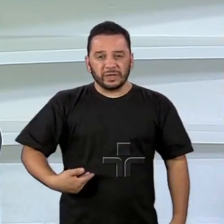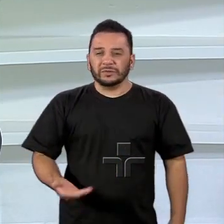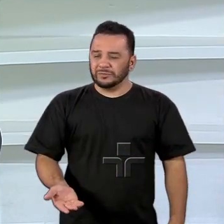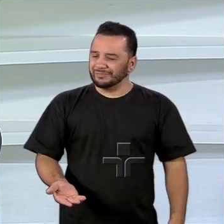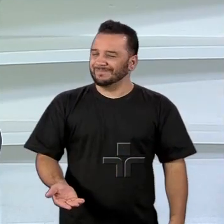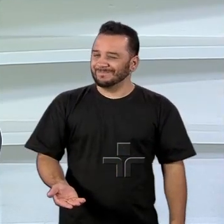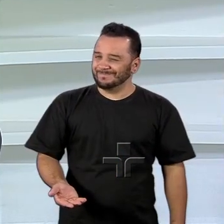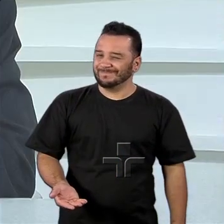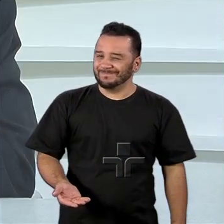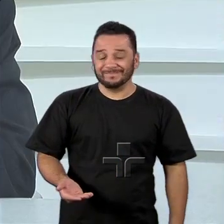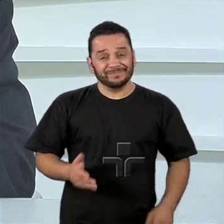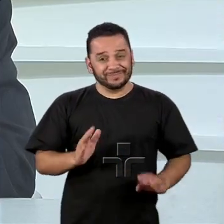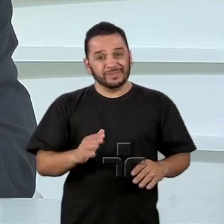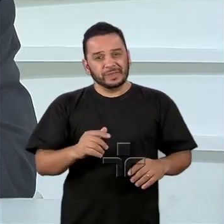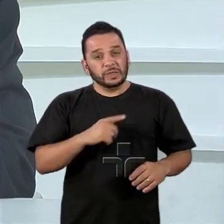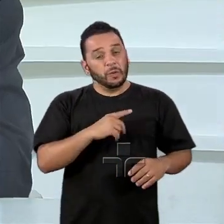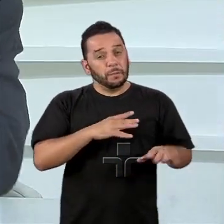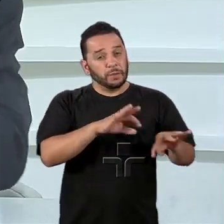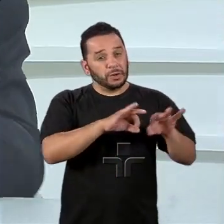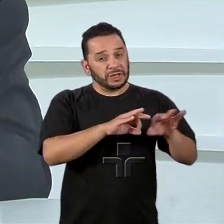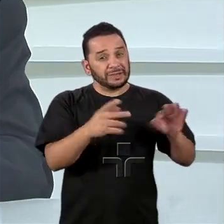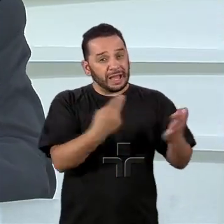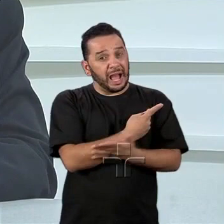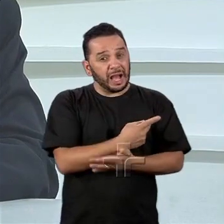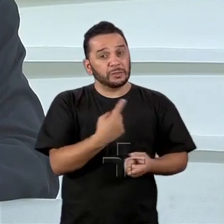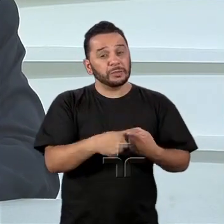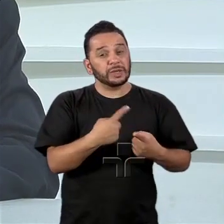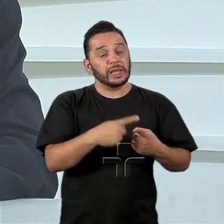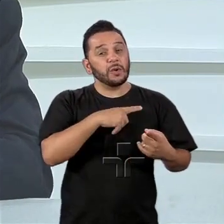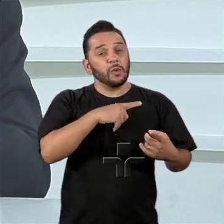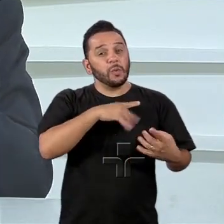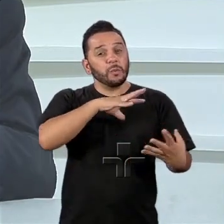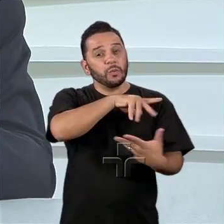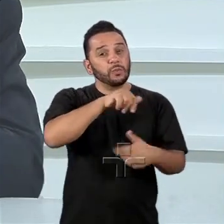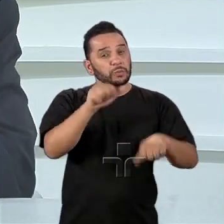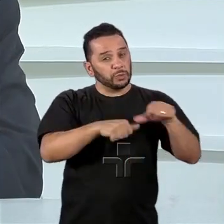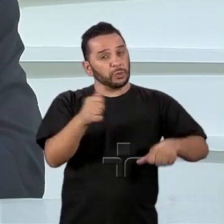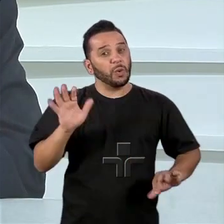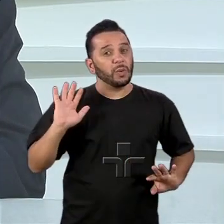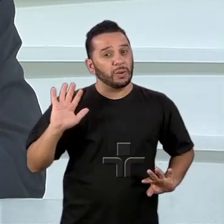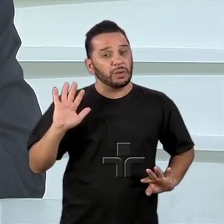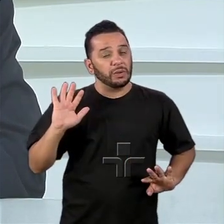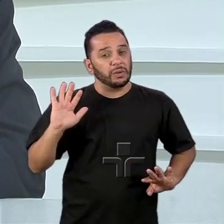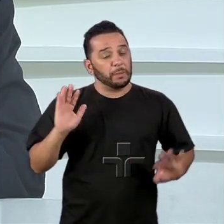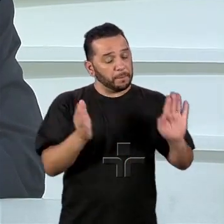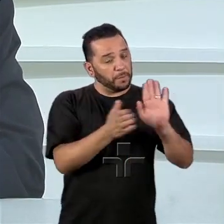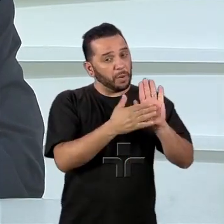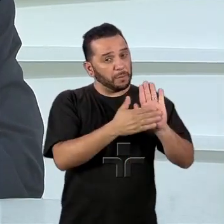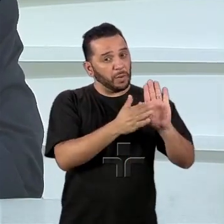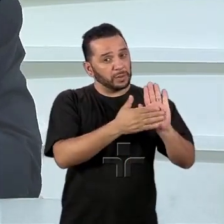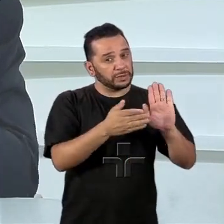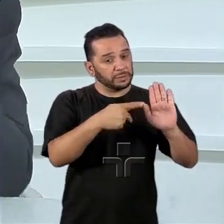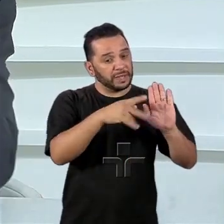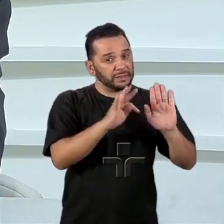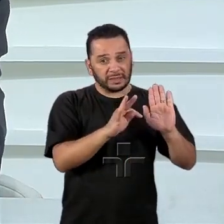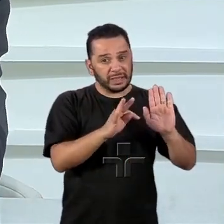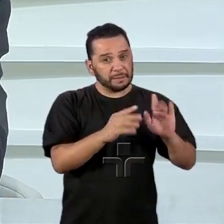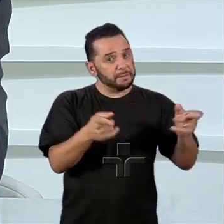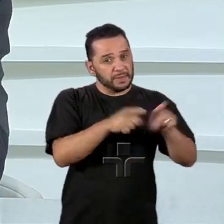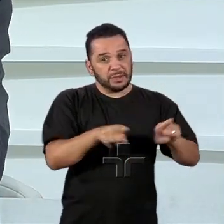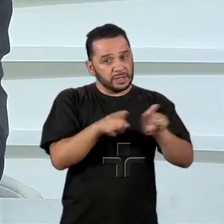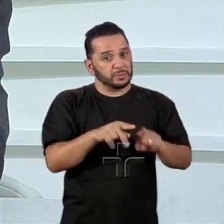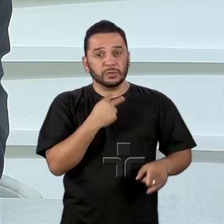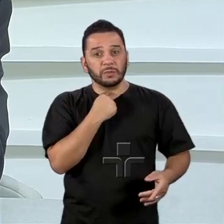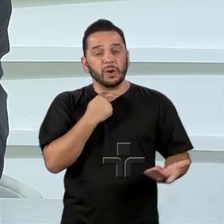então o projeto está errado, porque o mundo mudou. Eu acho que isso, o mundo mudou, e nesse mundo